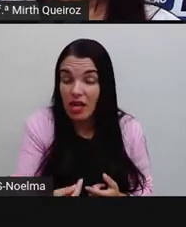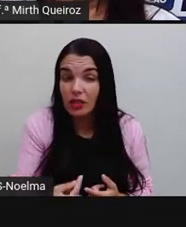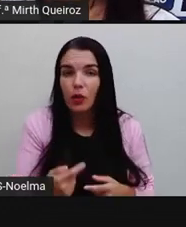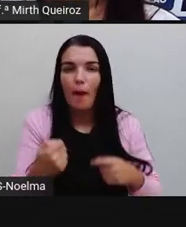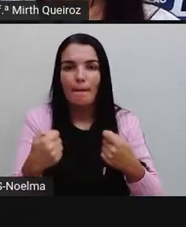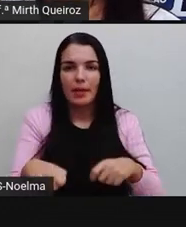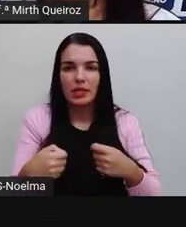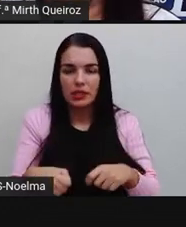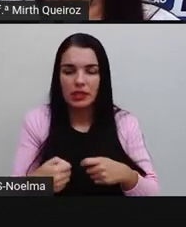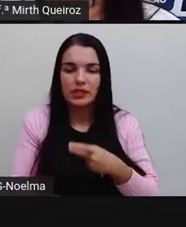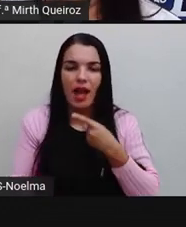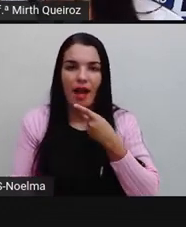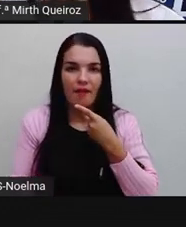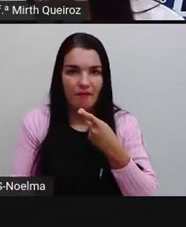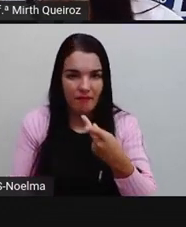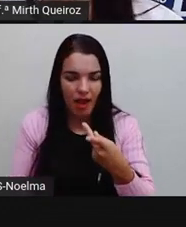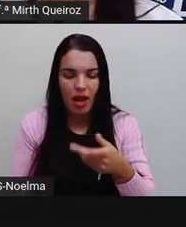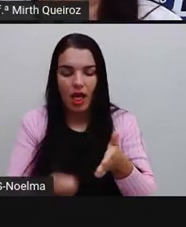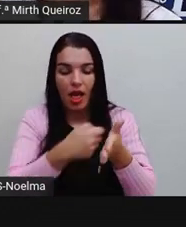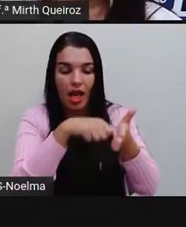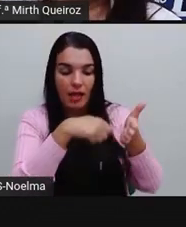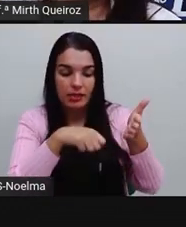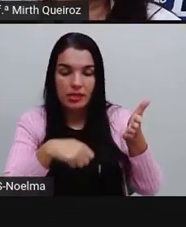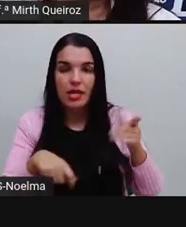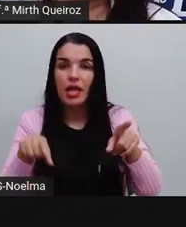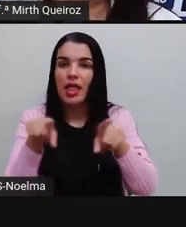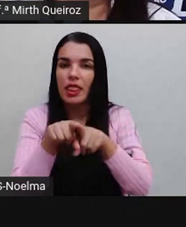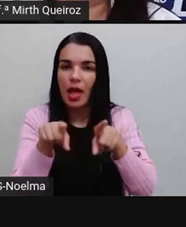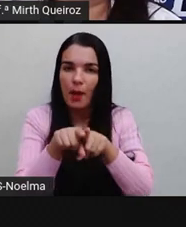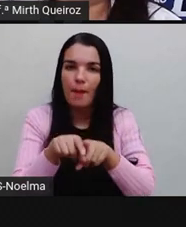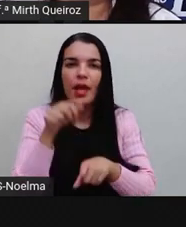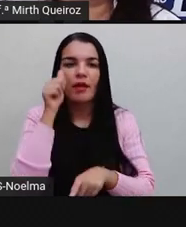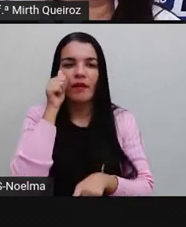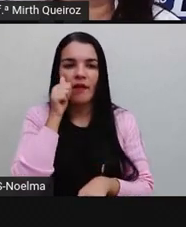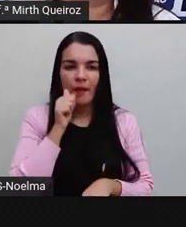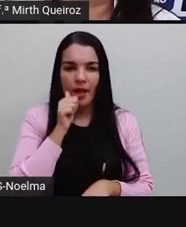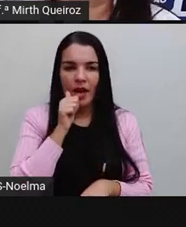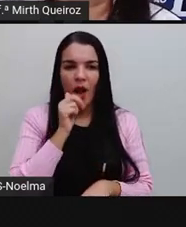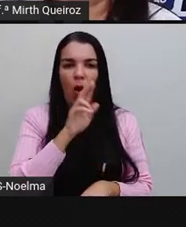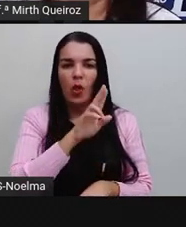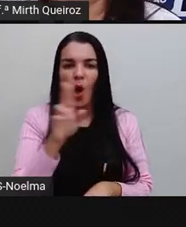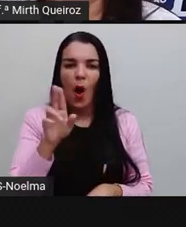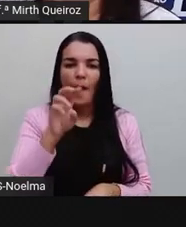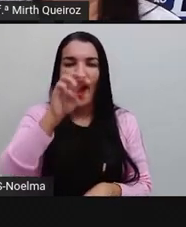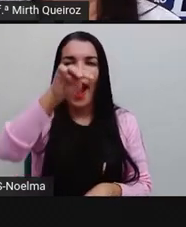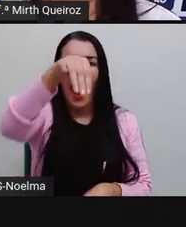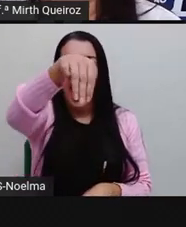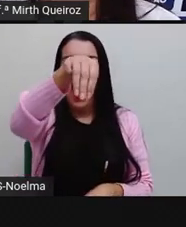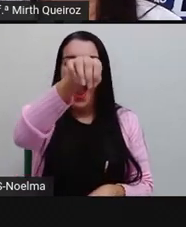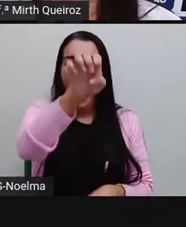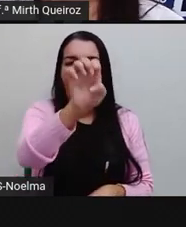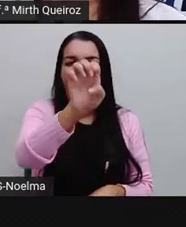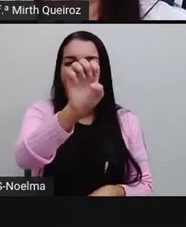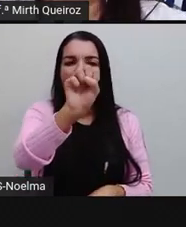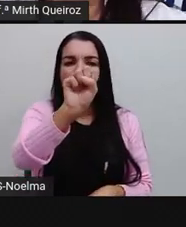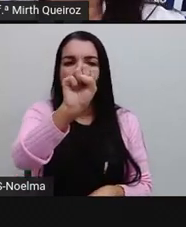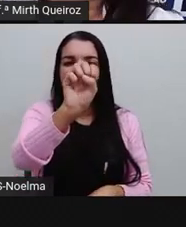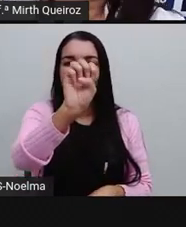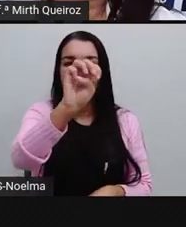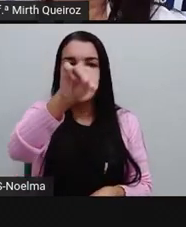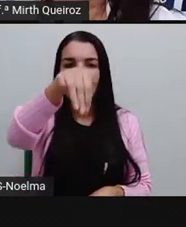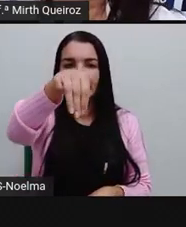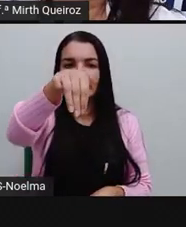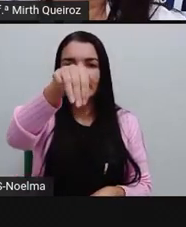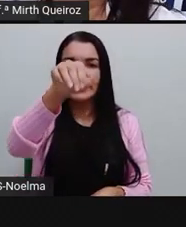Feminino, né? O gênero está, nesse caso, seria um gênero feminino. Então, eu mesmo não sei disso. Está adequado?